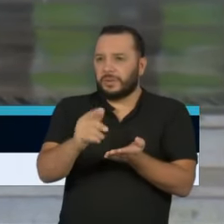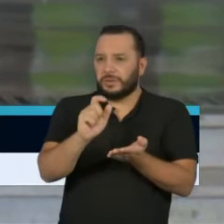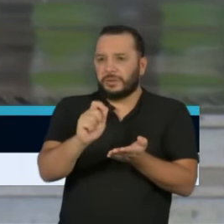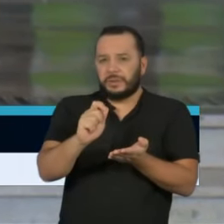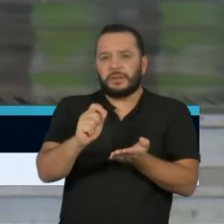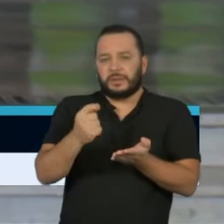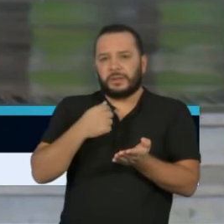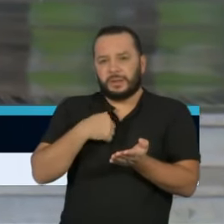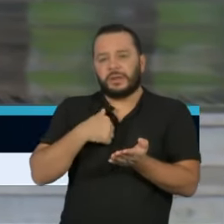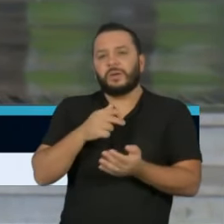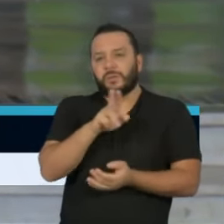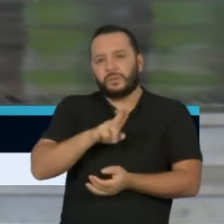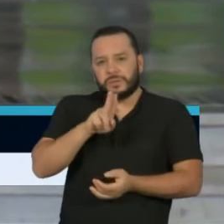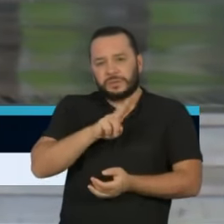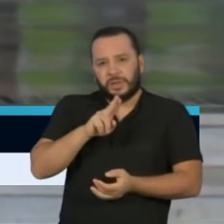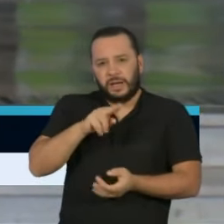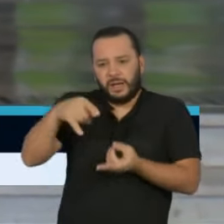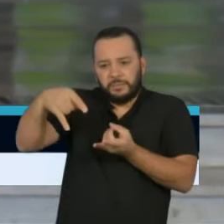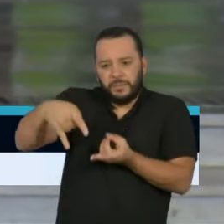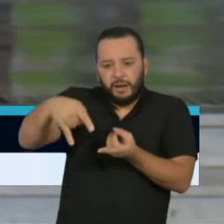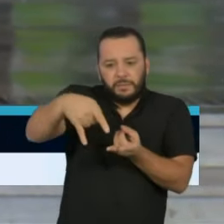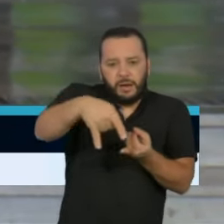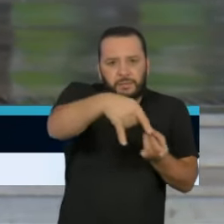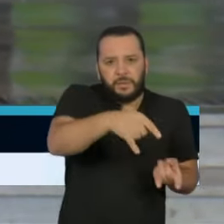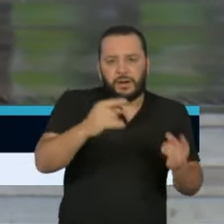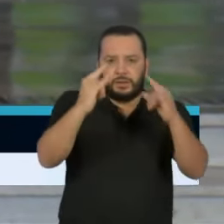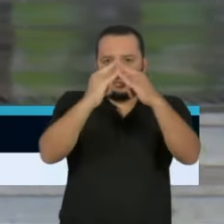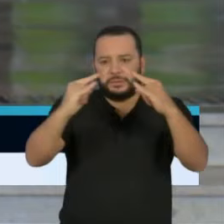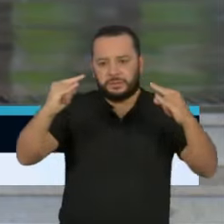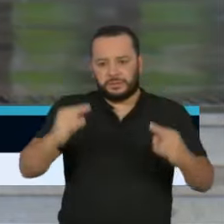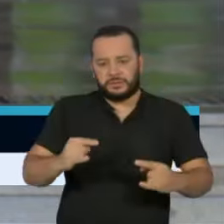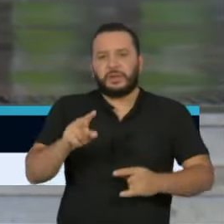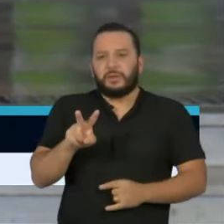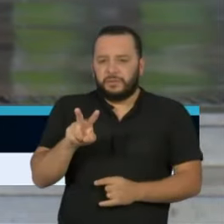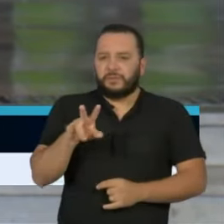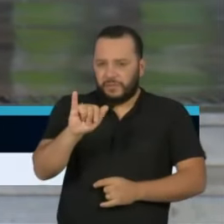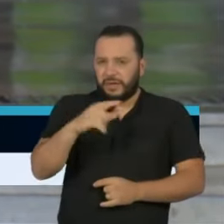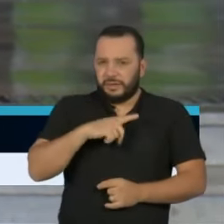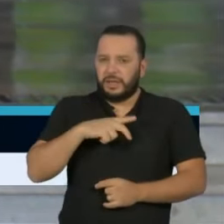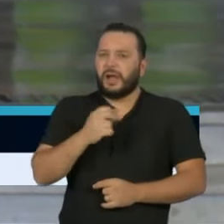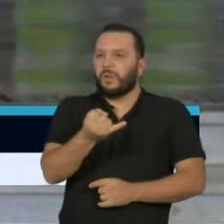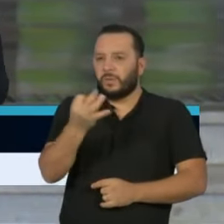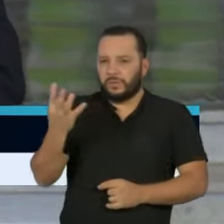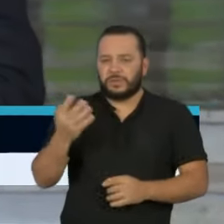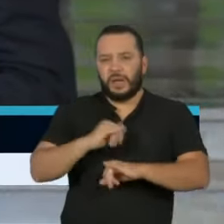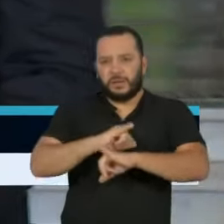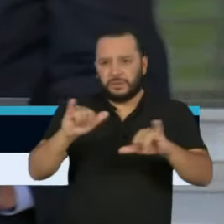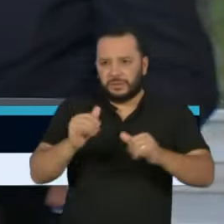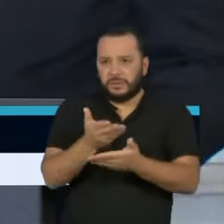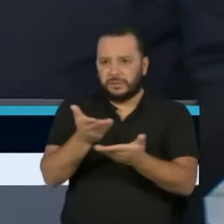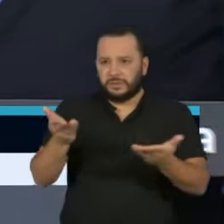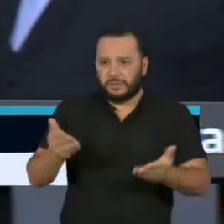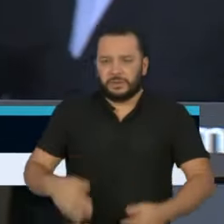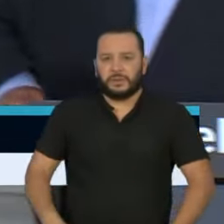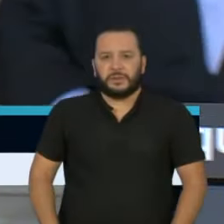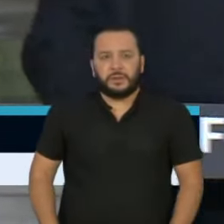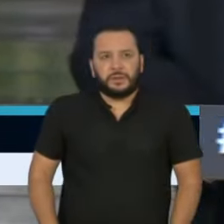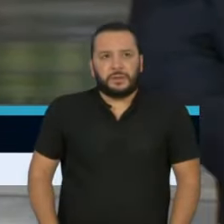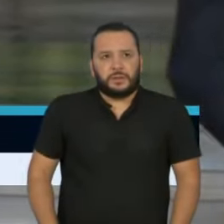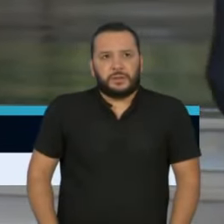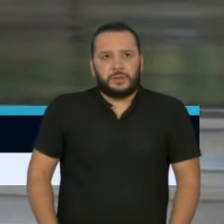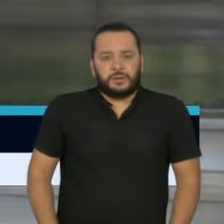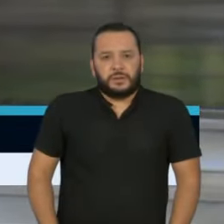tipo de leito e teremos mais alguns ao longo da semana para anunciar para vocês. Obrigado, doutor Guerma.